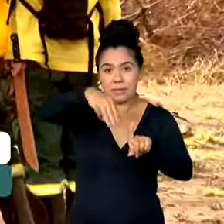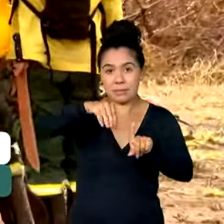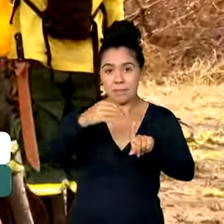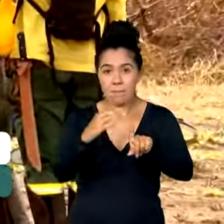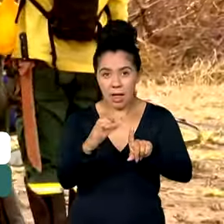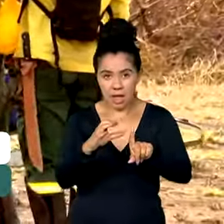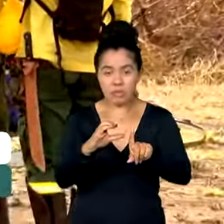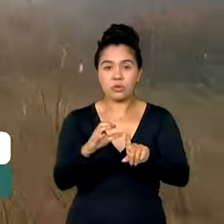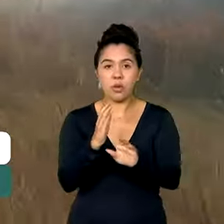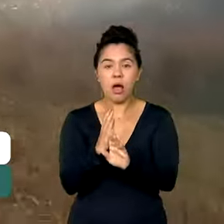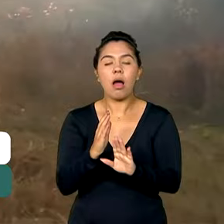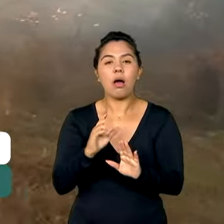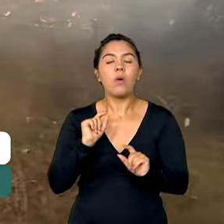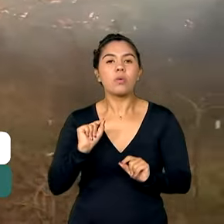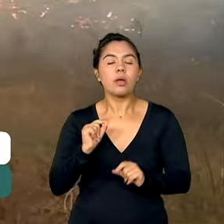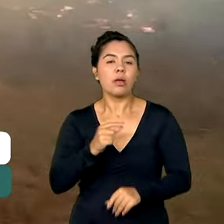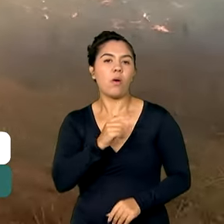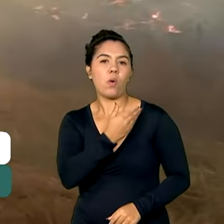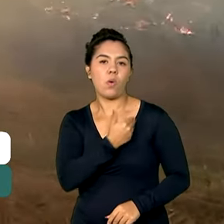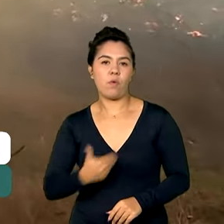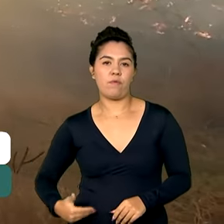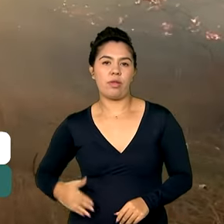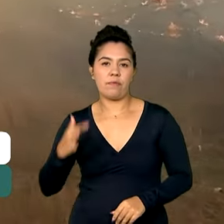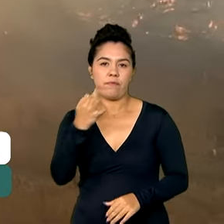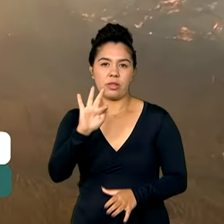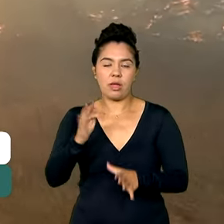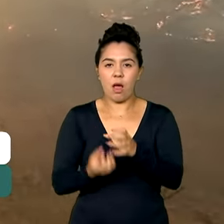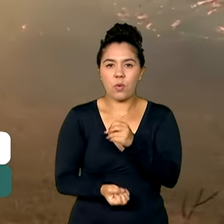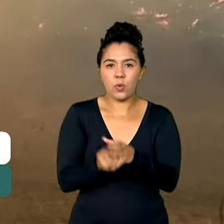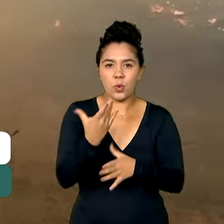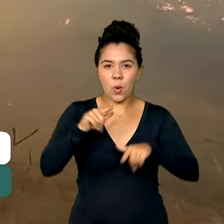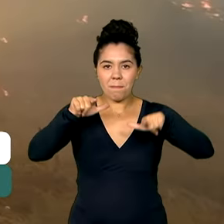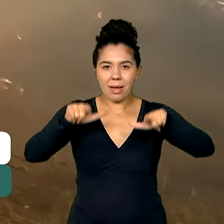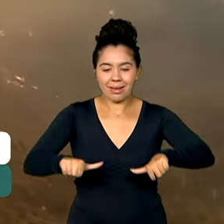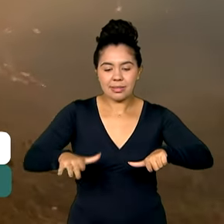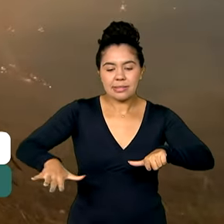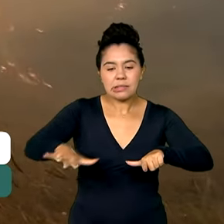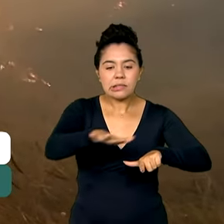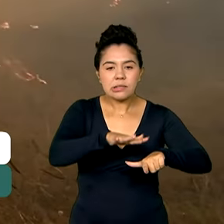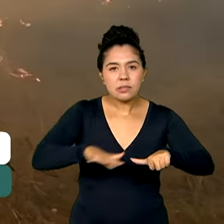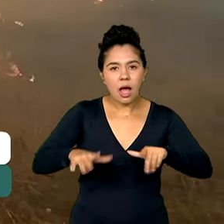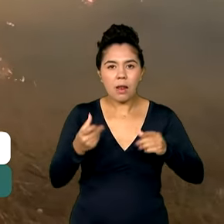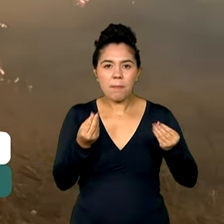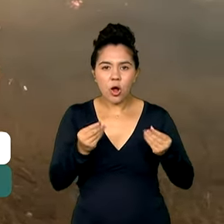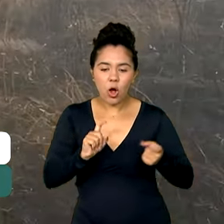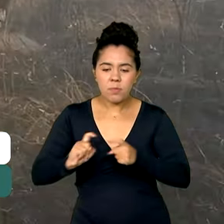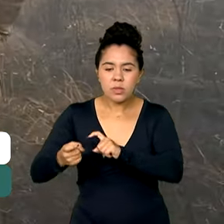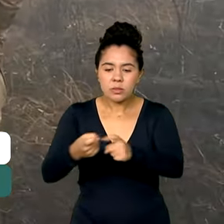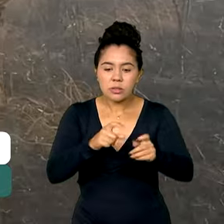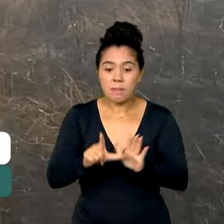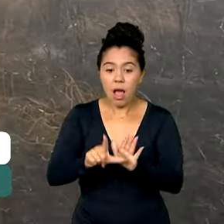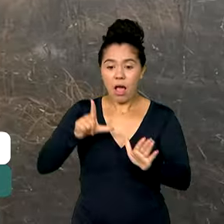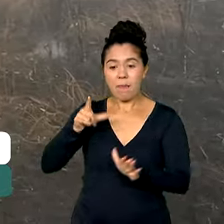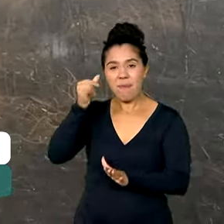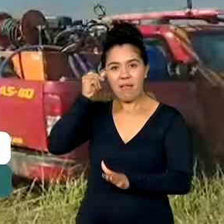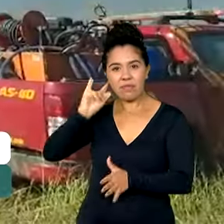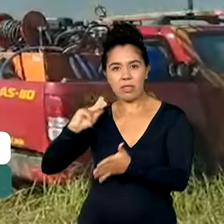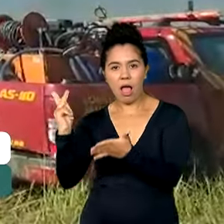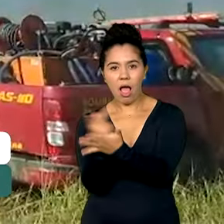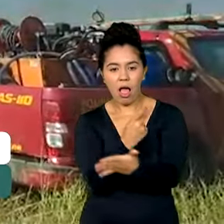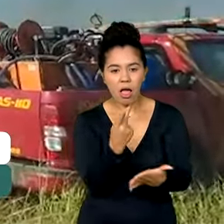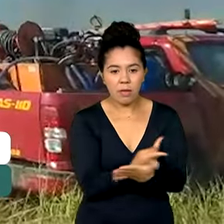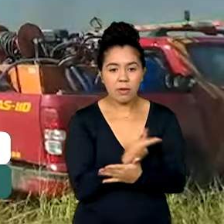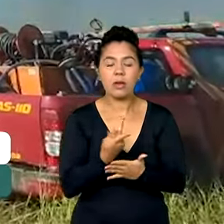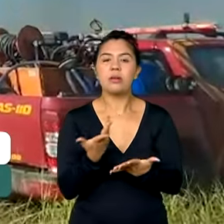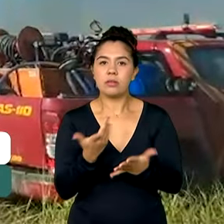governo federal criou uma sala de situação no Palácio do Planalto para monitorar as mudanças climáticas. Ministros, especialistas e